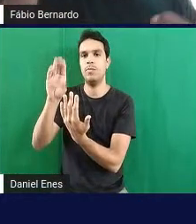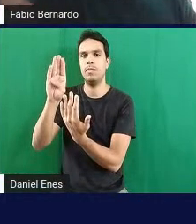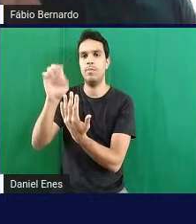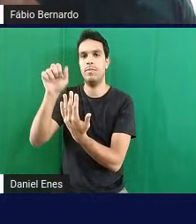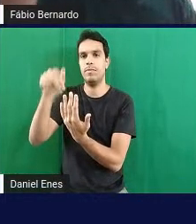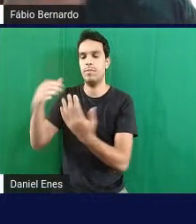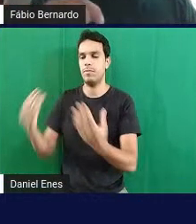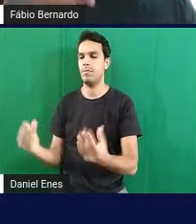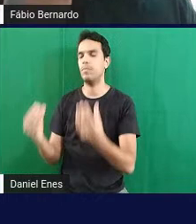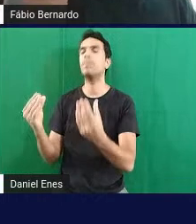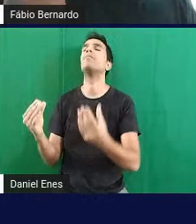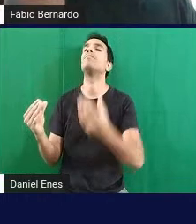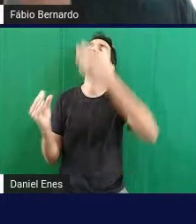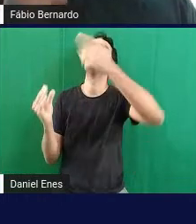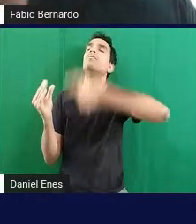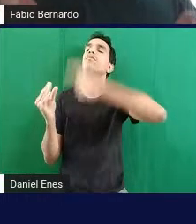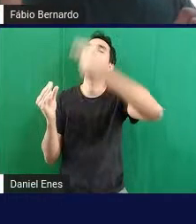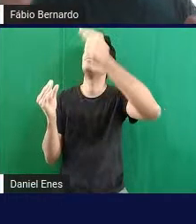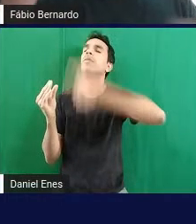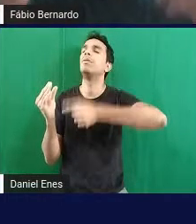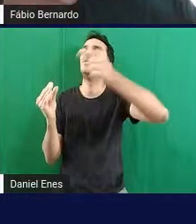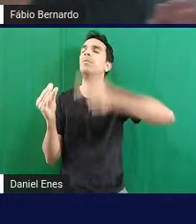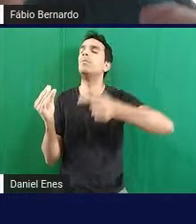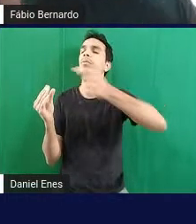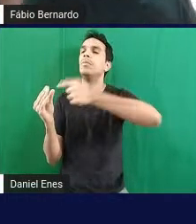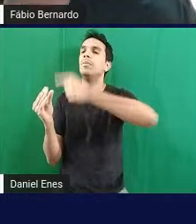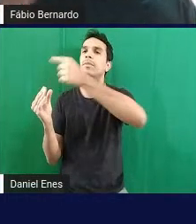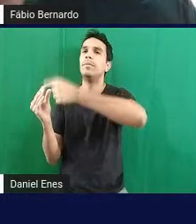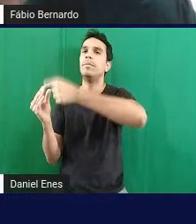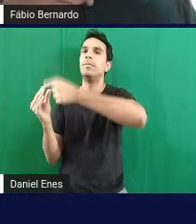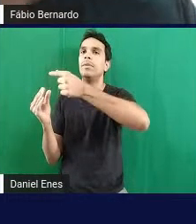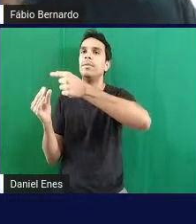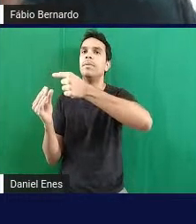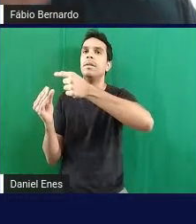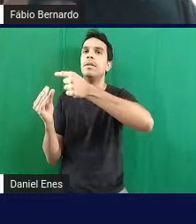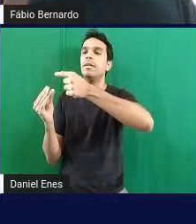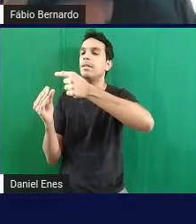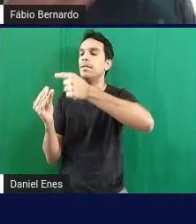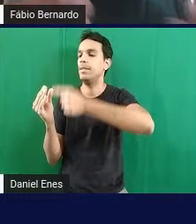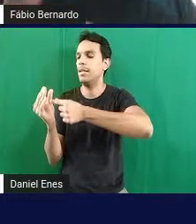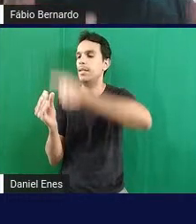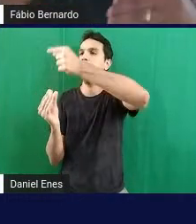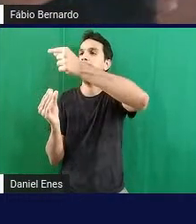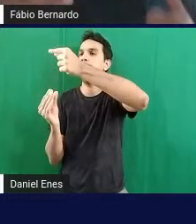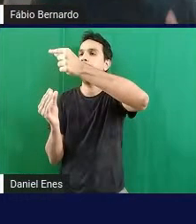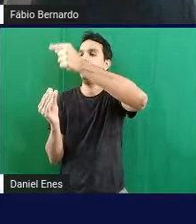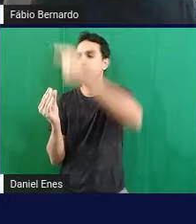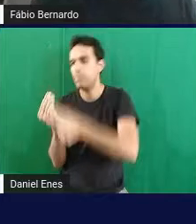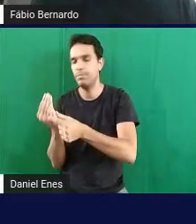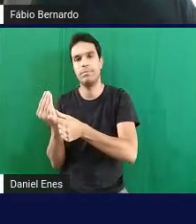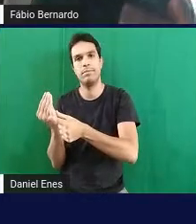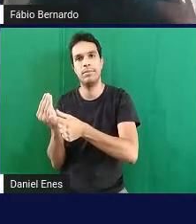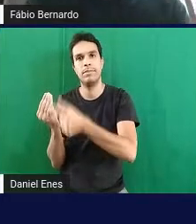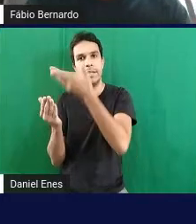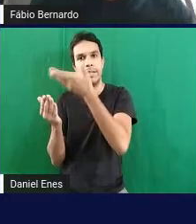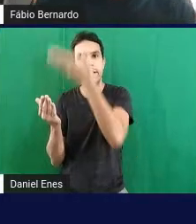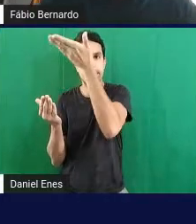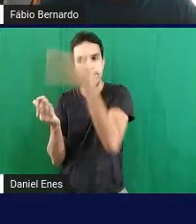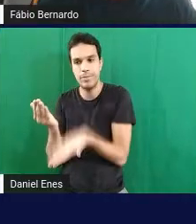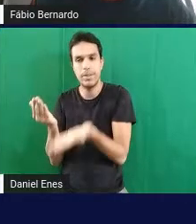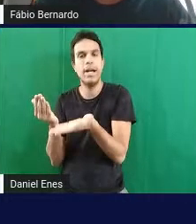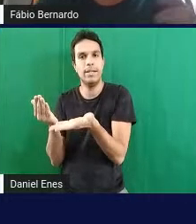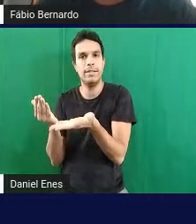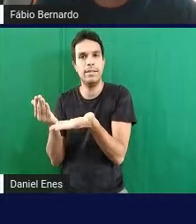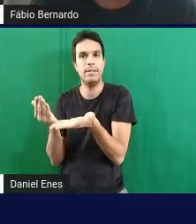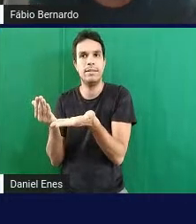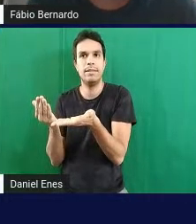essas contas elas desceriam a marcação dos números por exemplo né não ficaria registrada ali então o